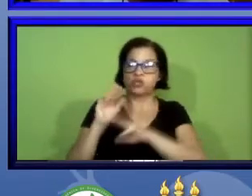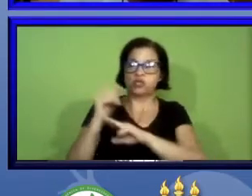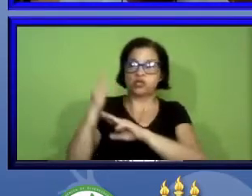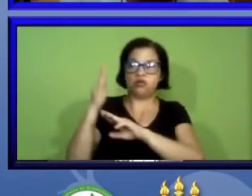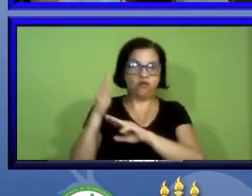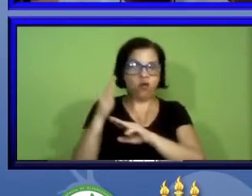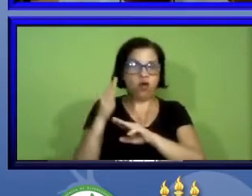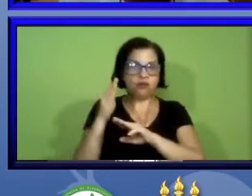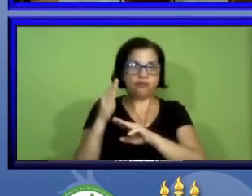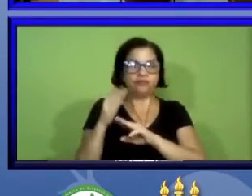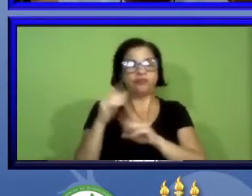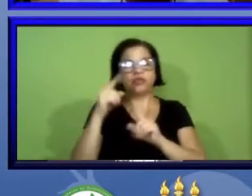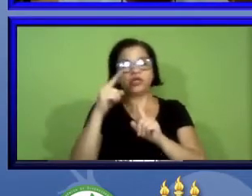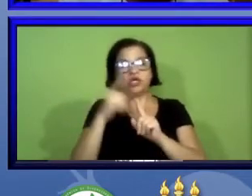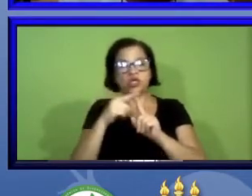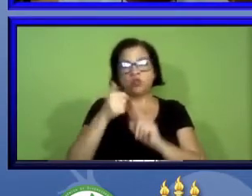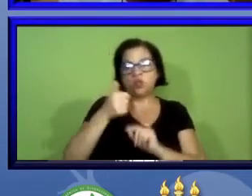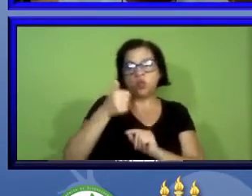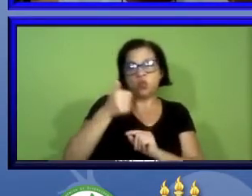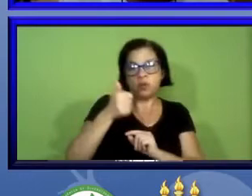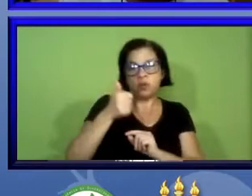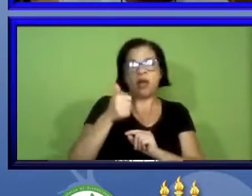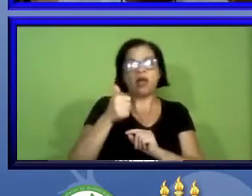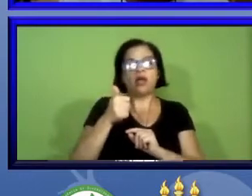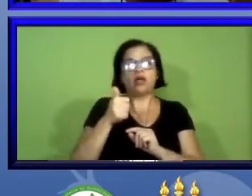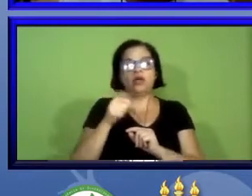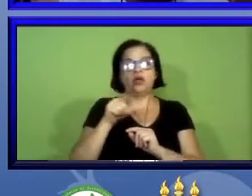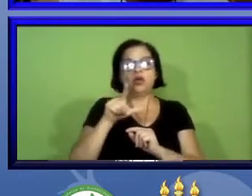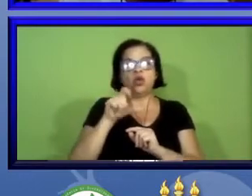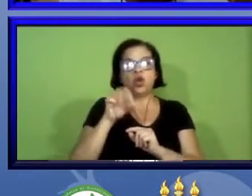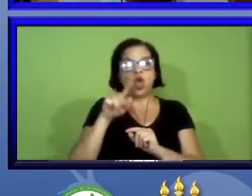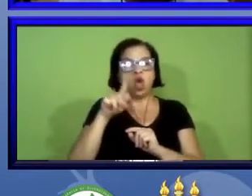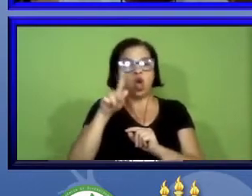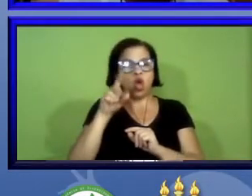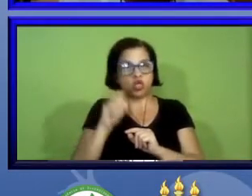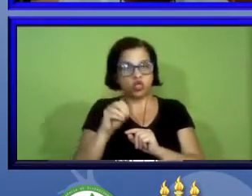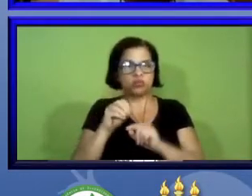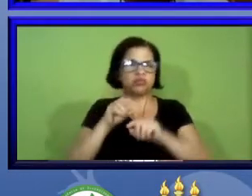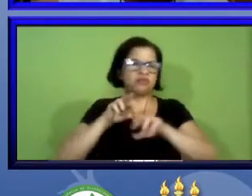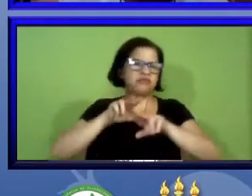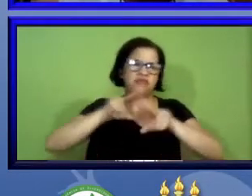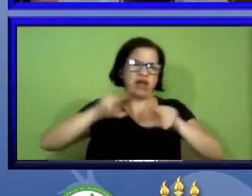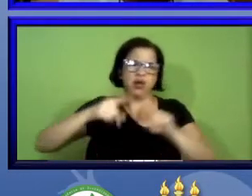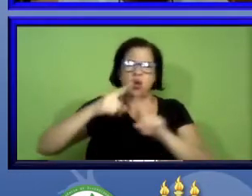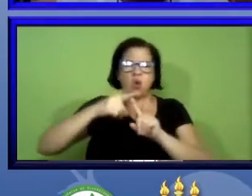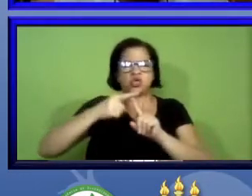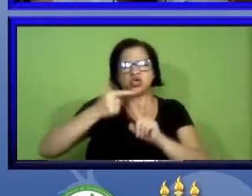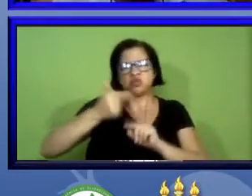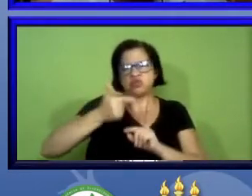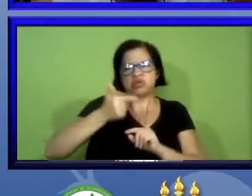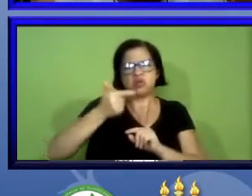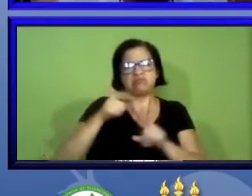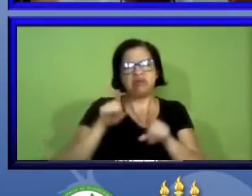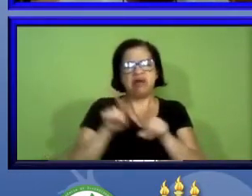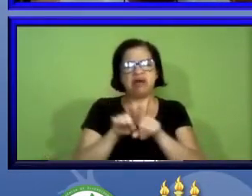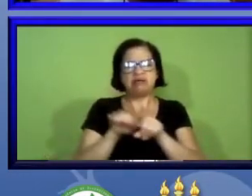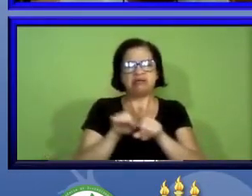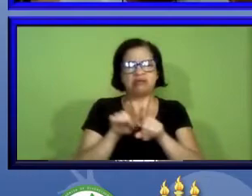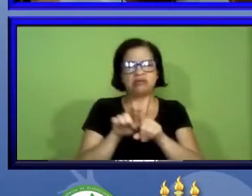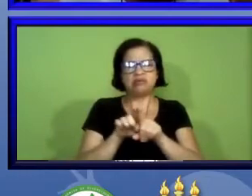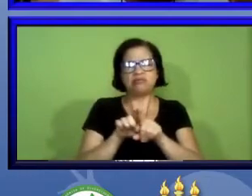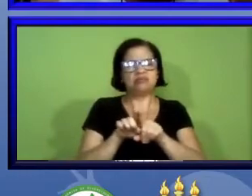sejam de tipos primários holótipo neótipo lectótipo ou de tipos secundários como os